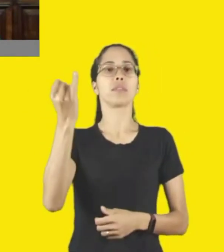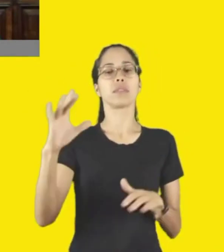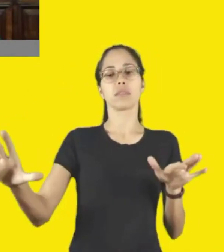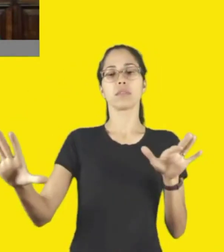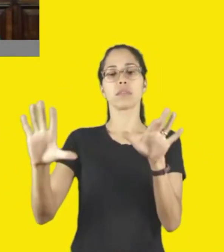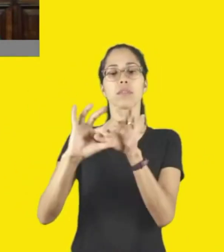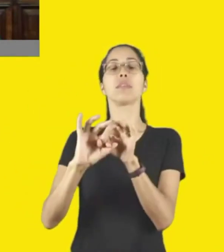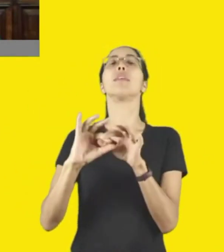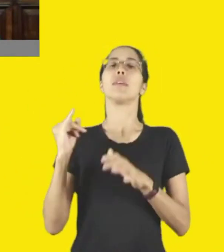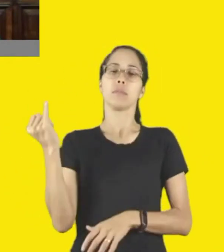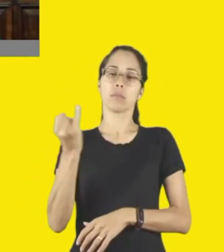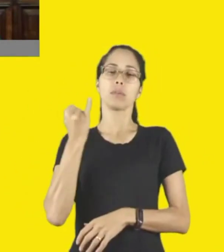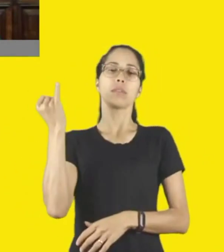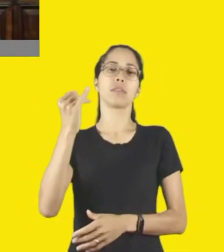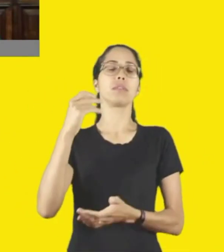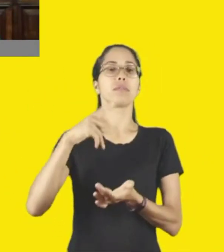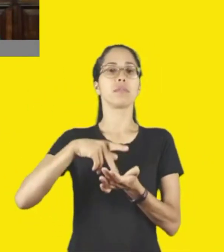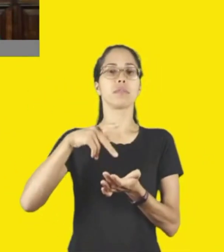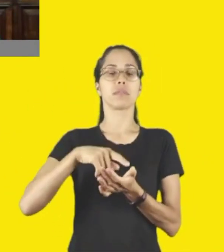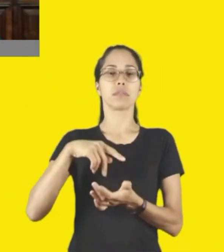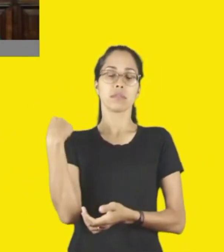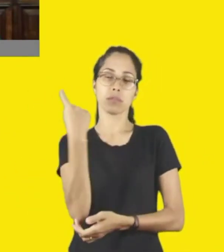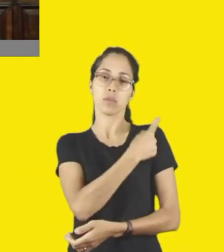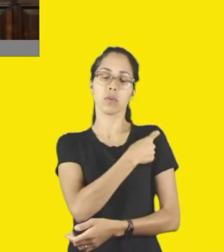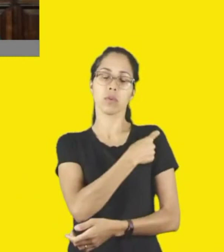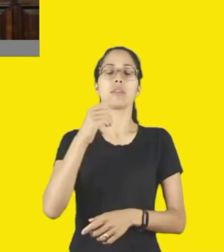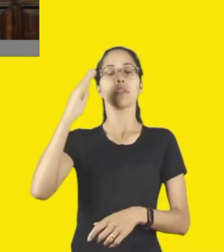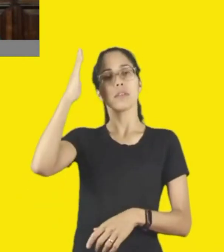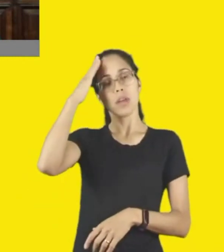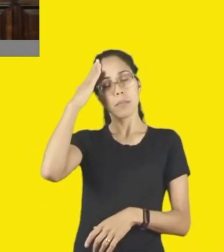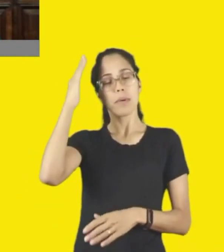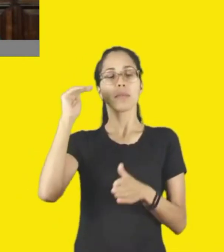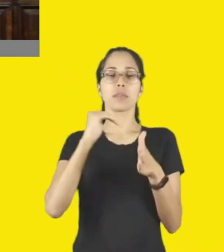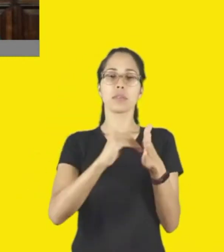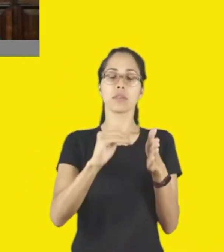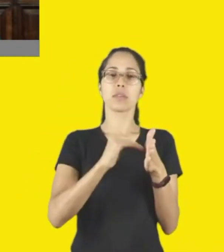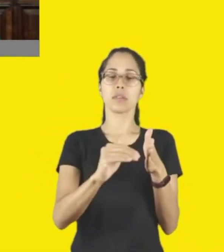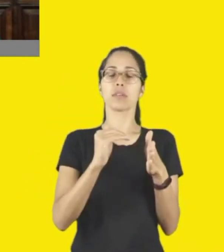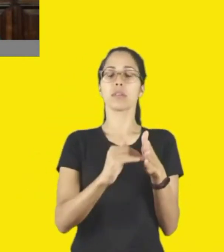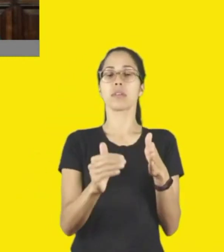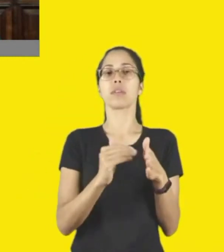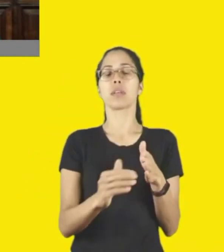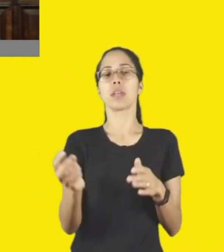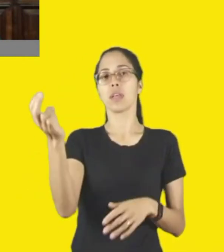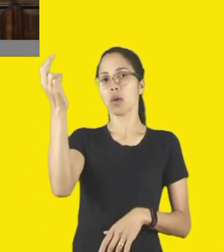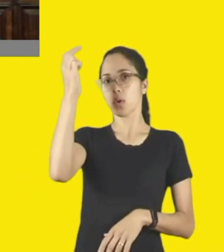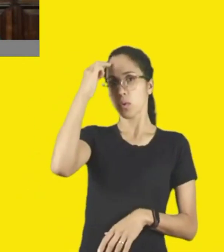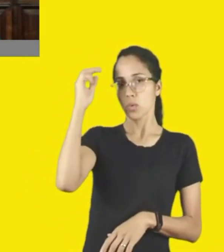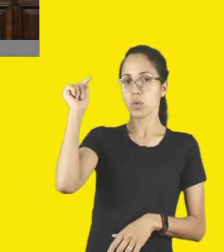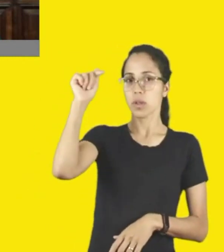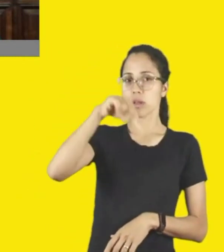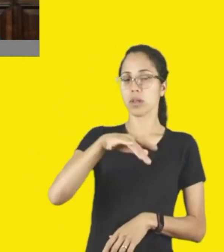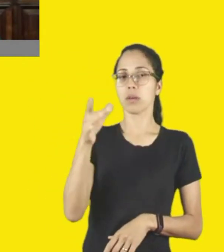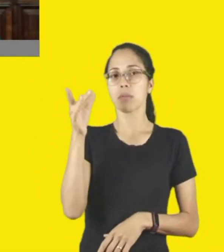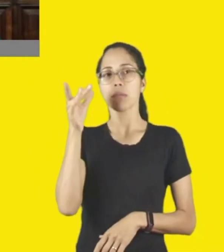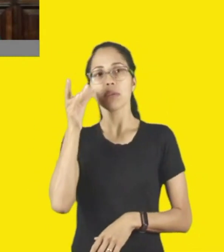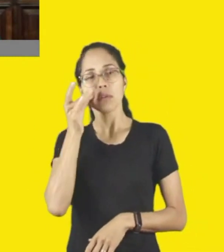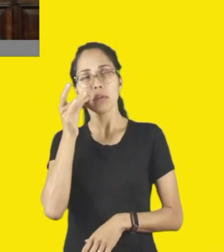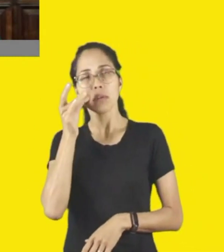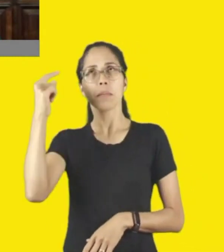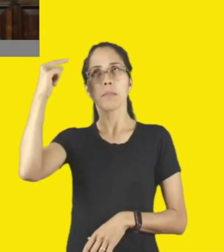porque, é claro, como nós sabemos que todos os secretários de cultura aqui presentes, eles devem ficar pensando,